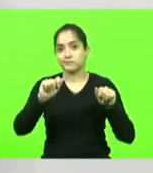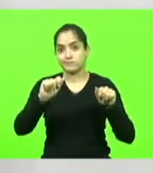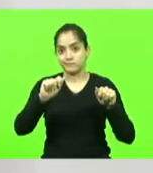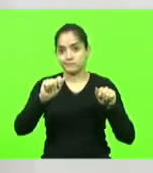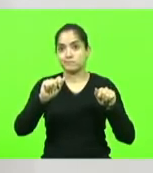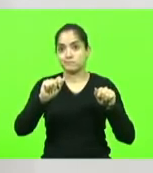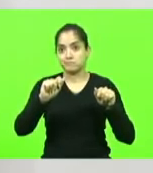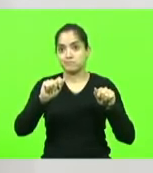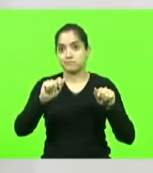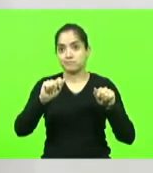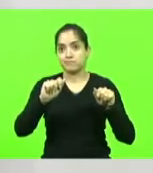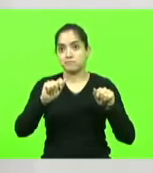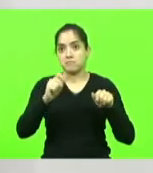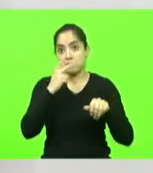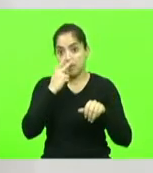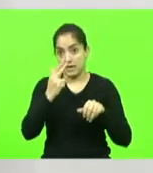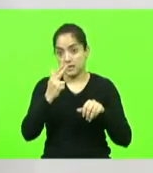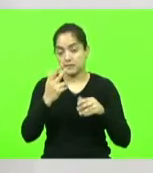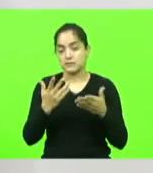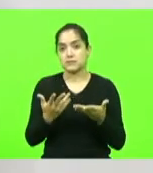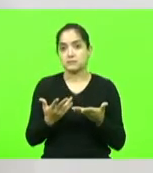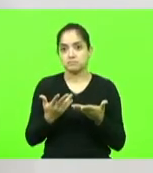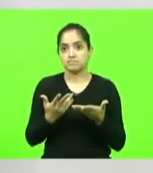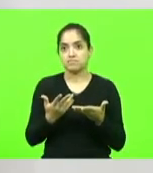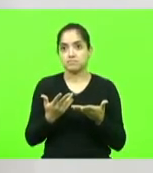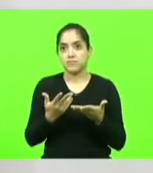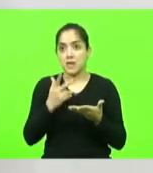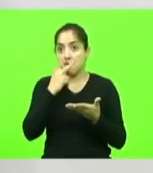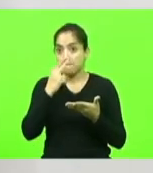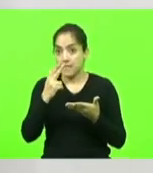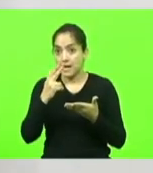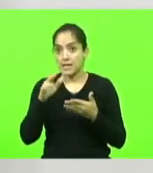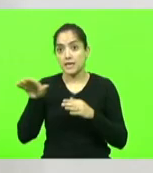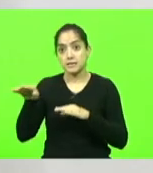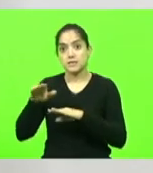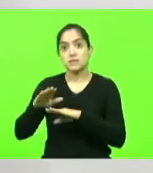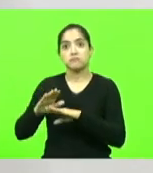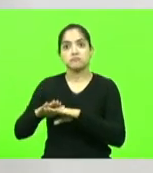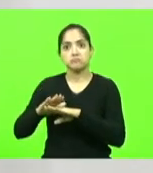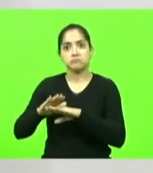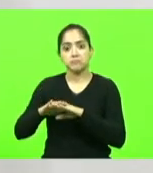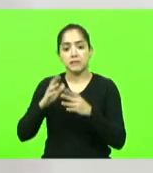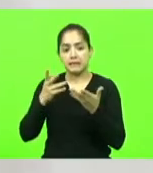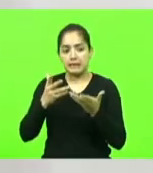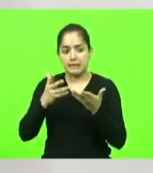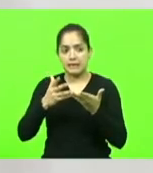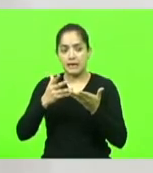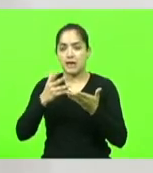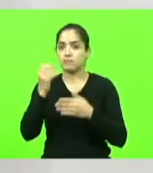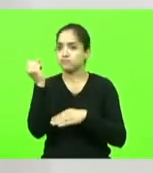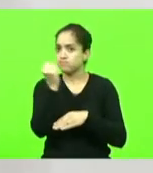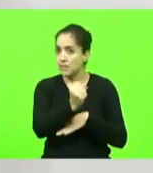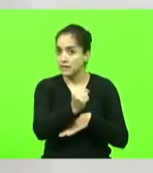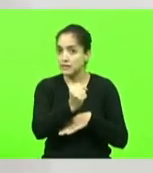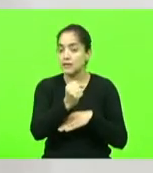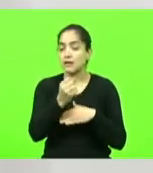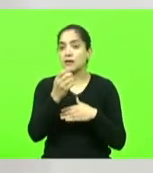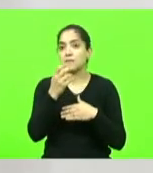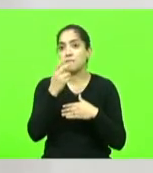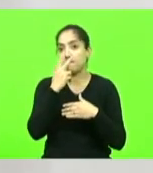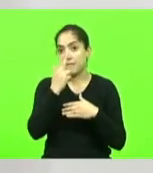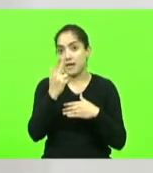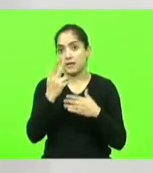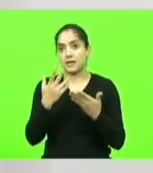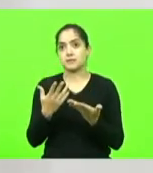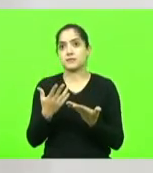queima de arquivo parece que o Supremo Tribunal Federal está querendo matar Roberto Jefferson na prisão